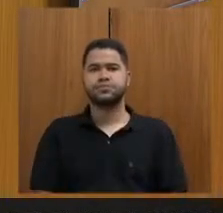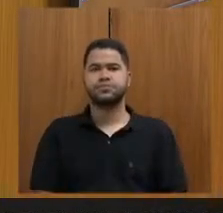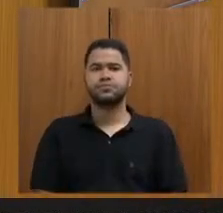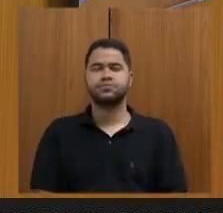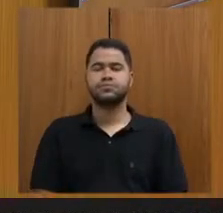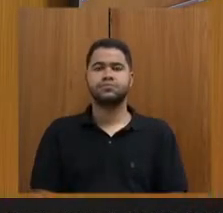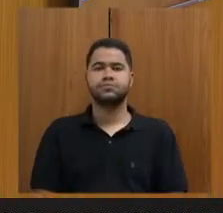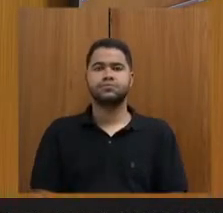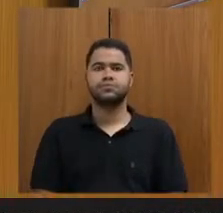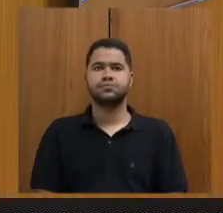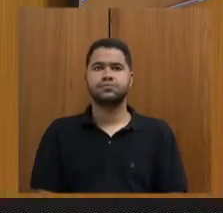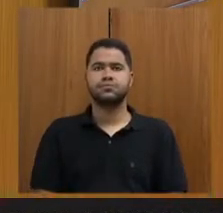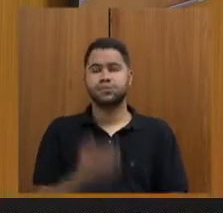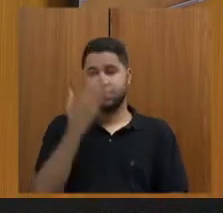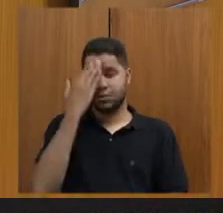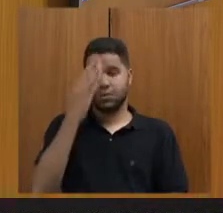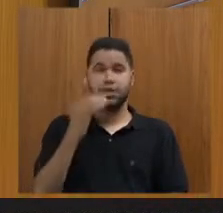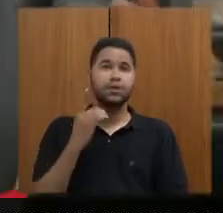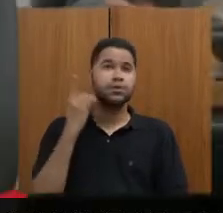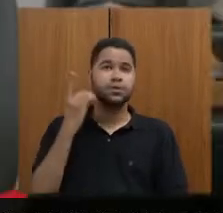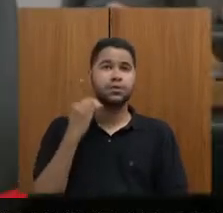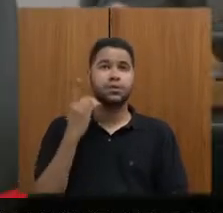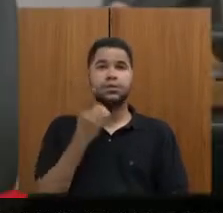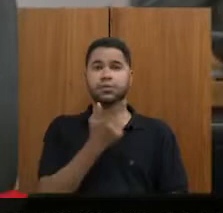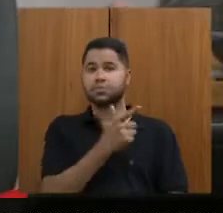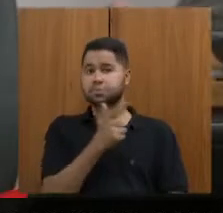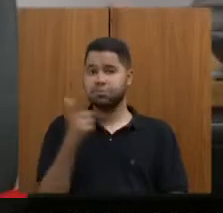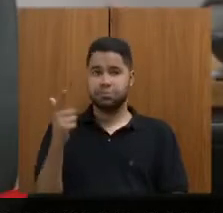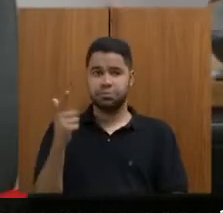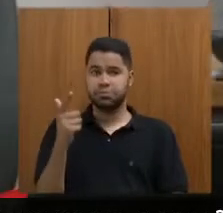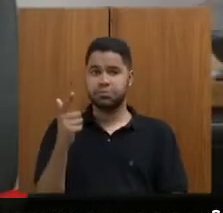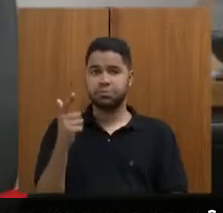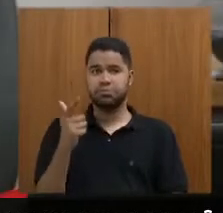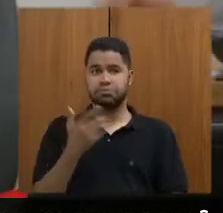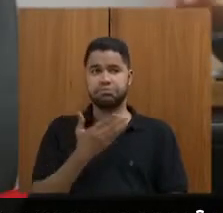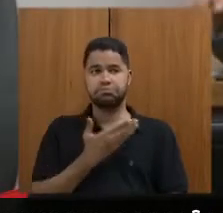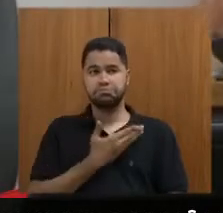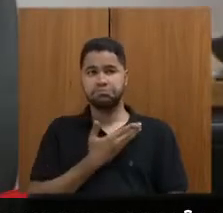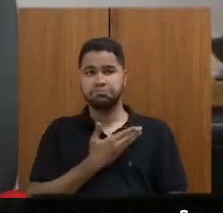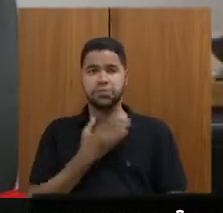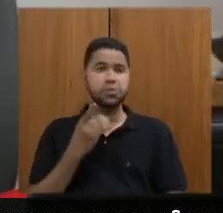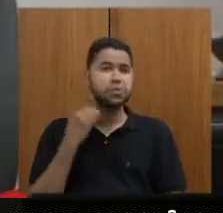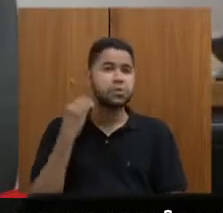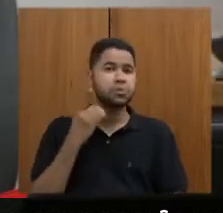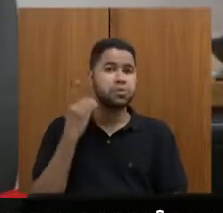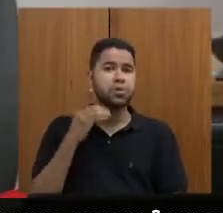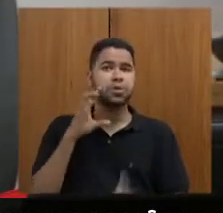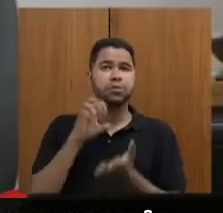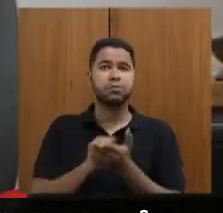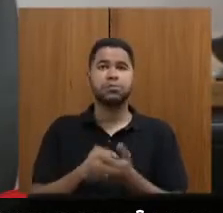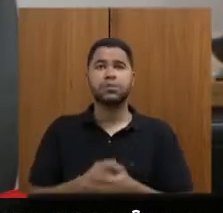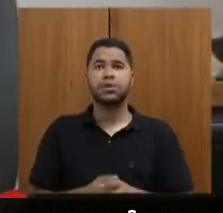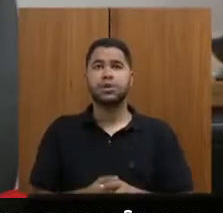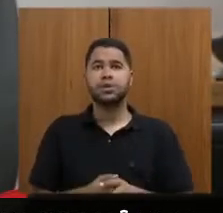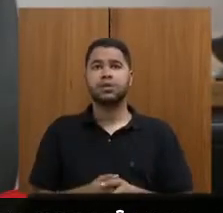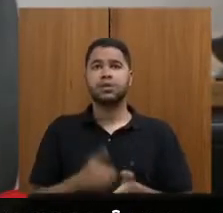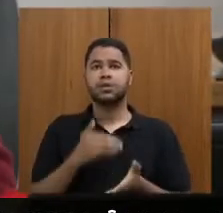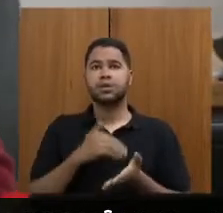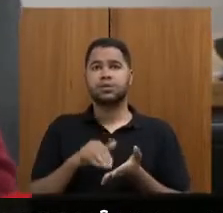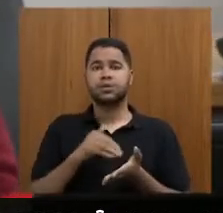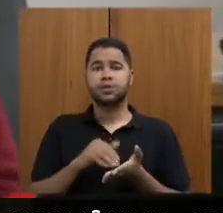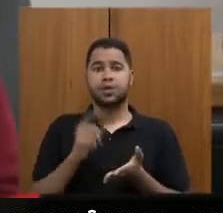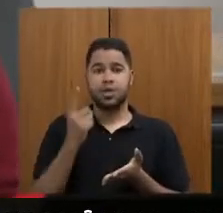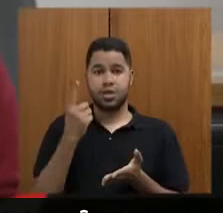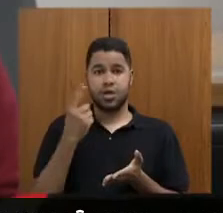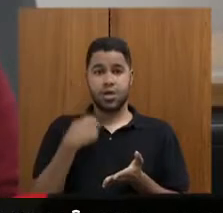Bem, obrigada, deputado. Nós não temos mais colegas parlamentares inscritos. Secretário, eu só fiquei com